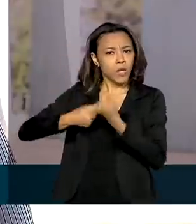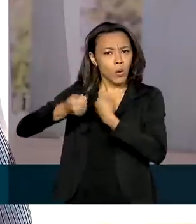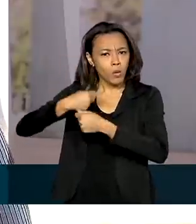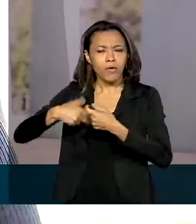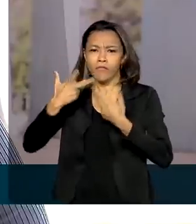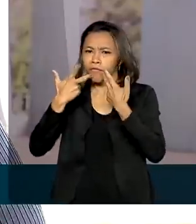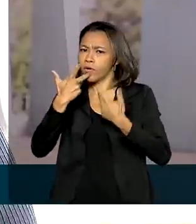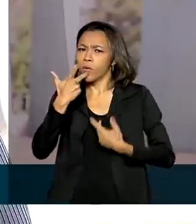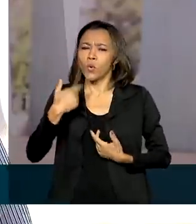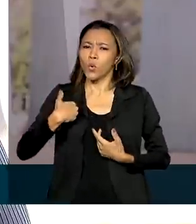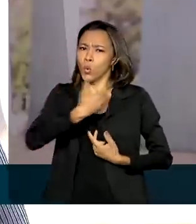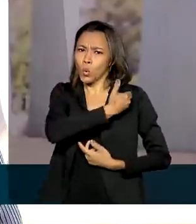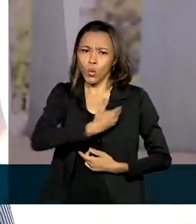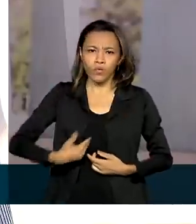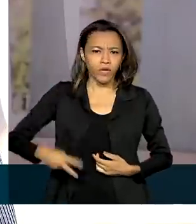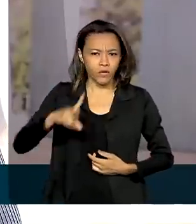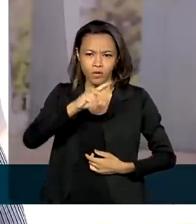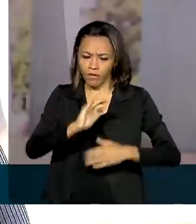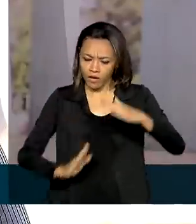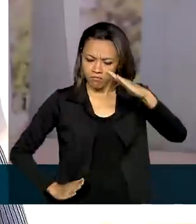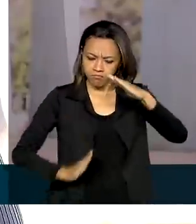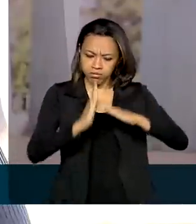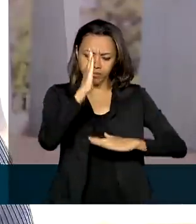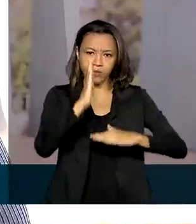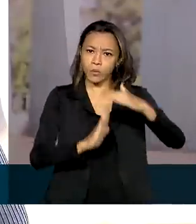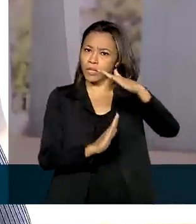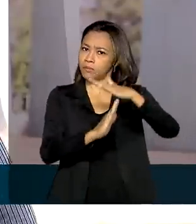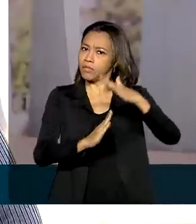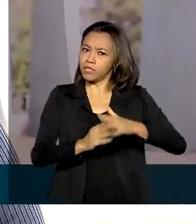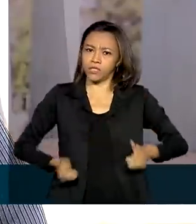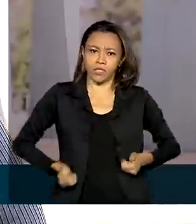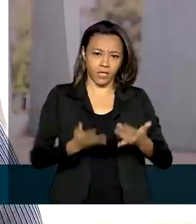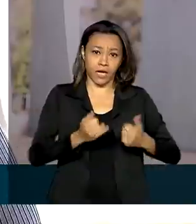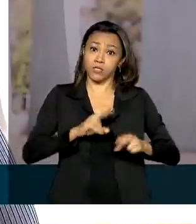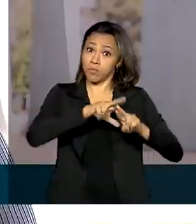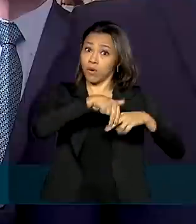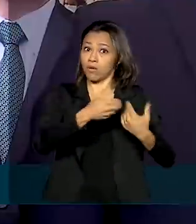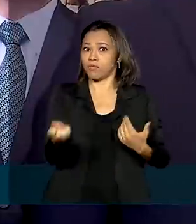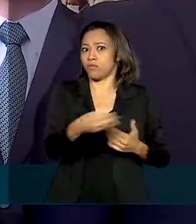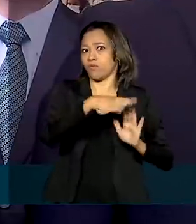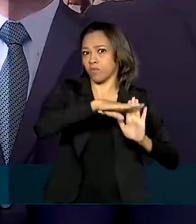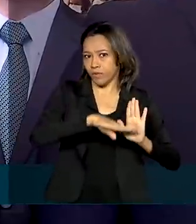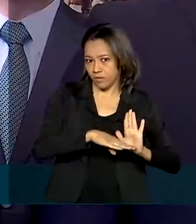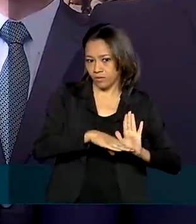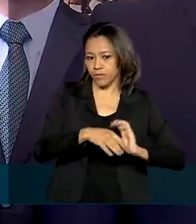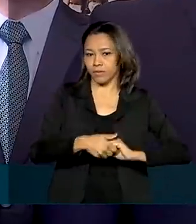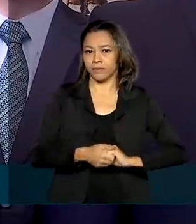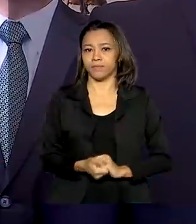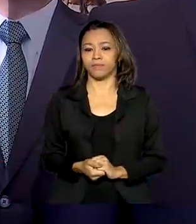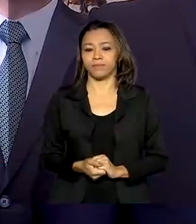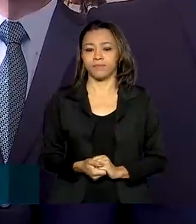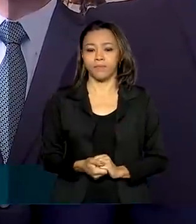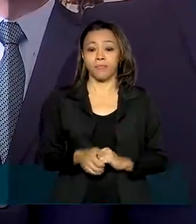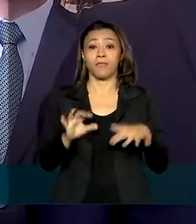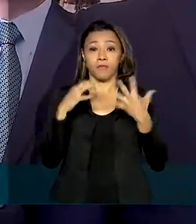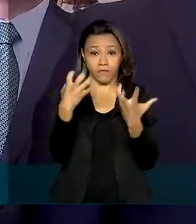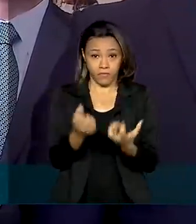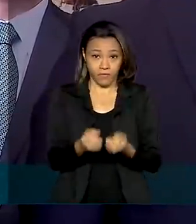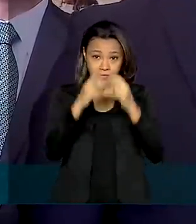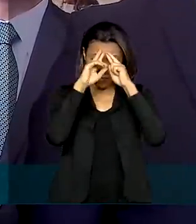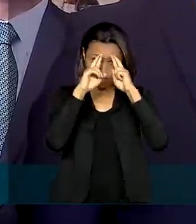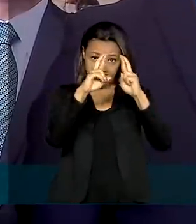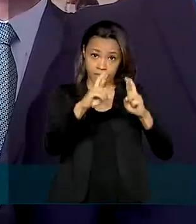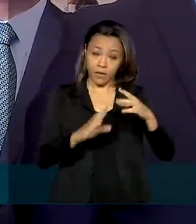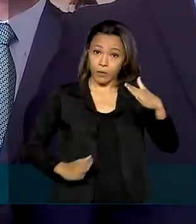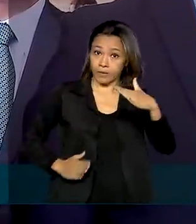governo não vai furar o teto de gastos para financiar o novo programa. Nós vamos respeitar o teto, a sustentabilidade